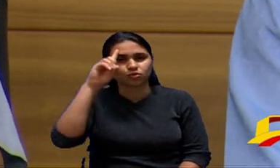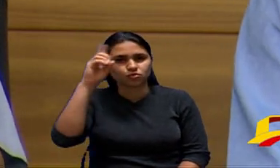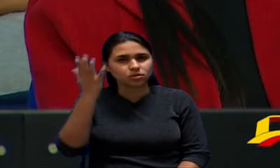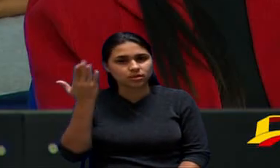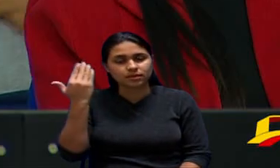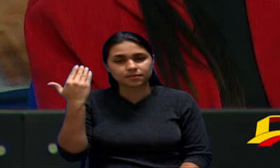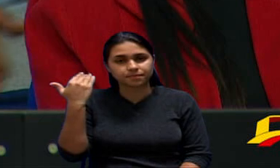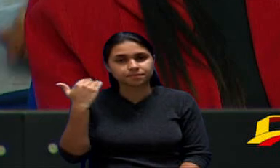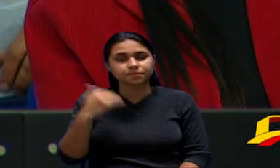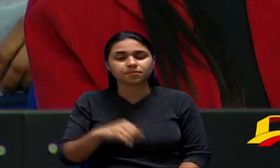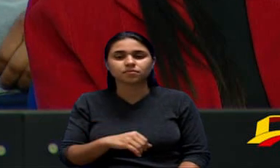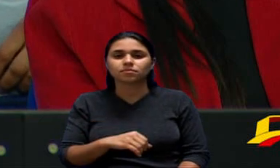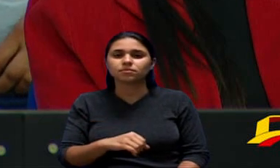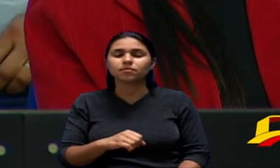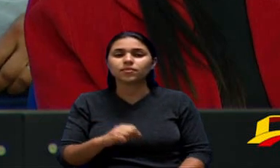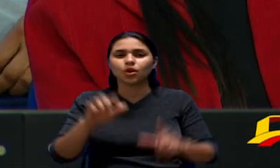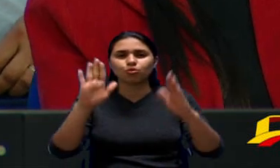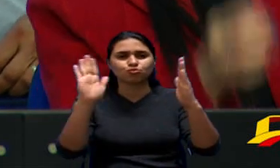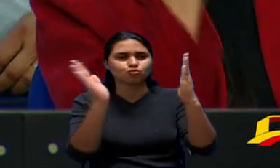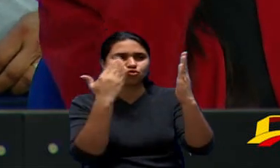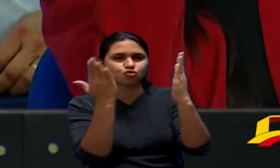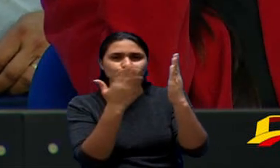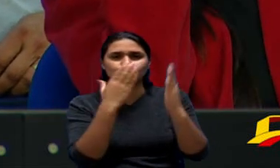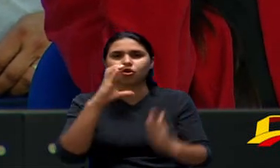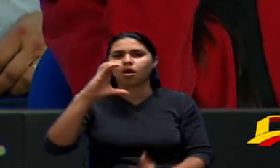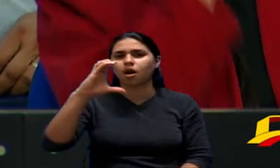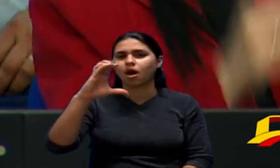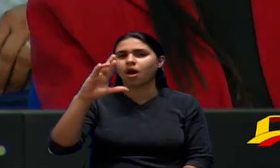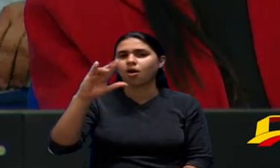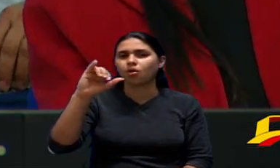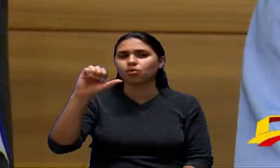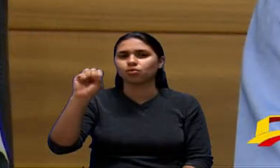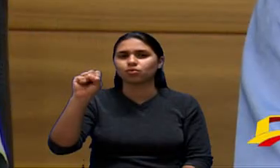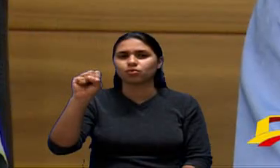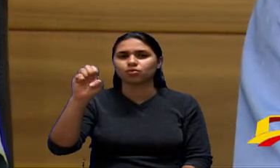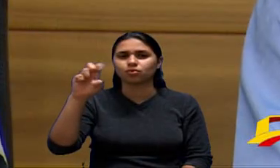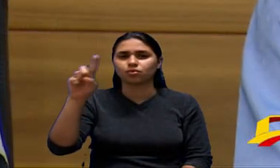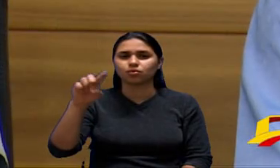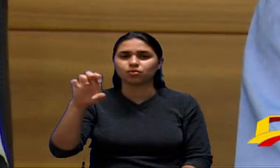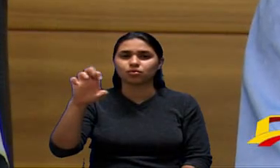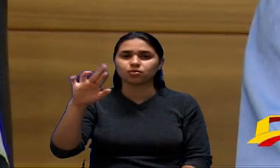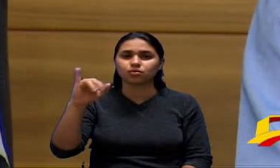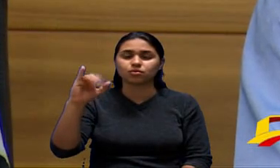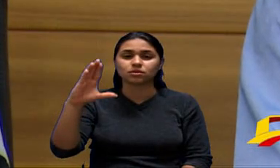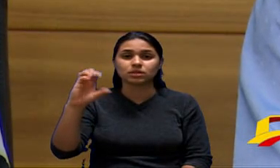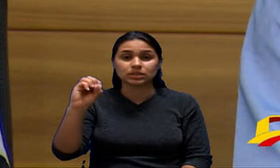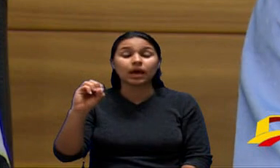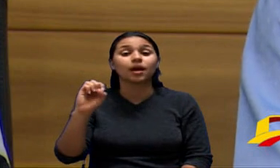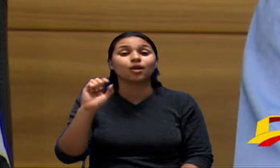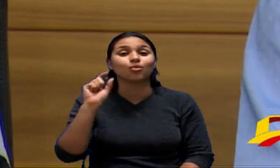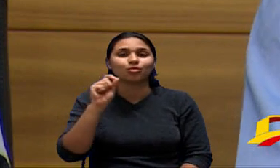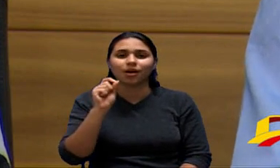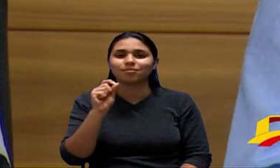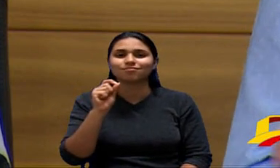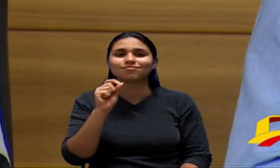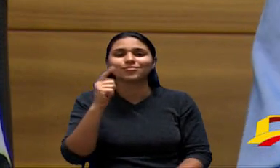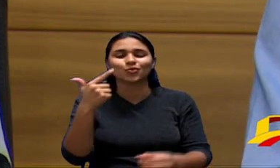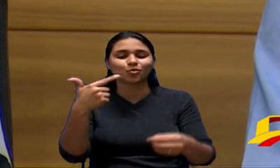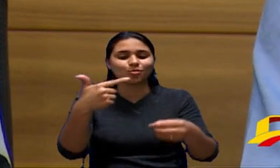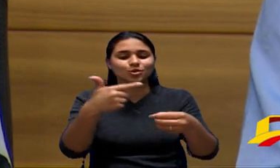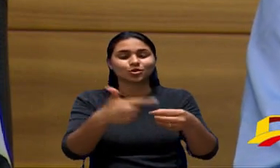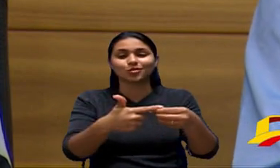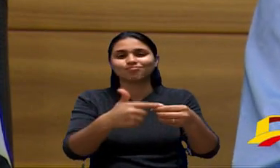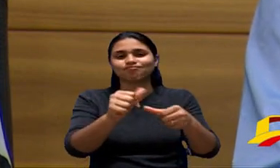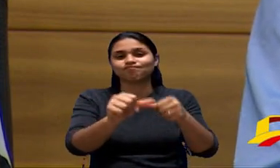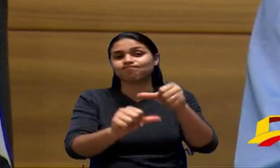do jornal Cruzeiro do Sul do portal G1 de Sorocaba reclamações com combustíveis adulterados então foi por isso que